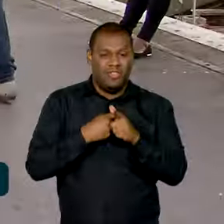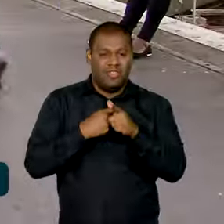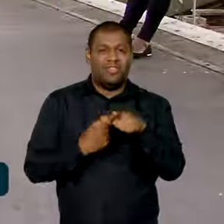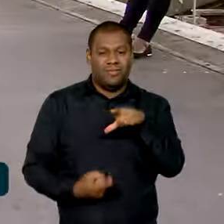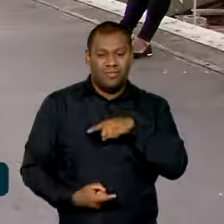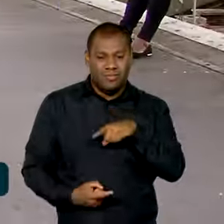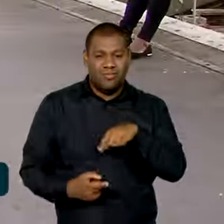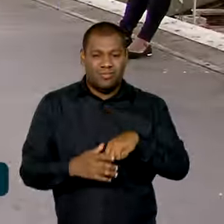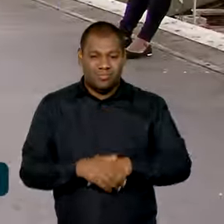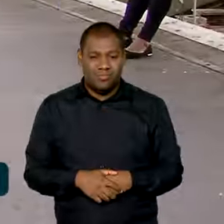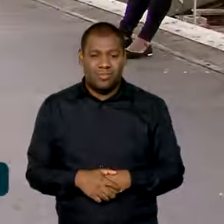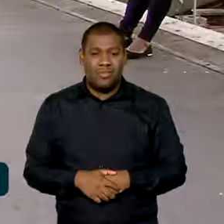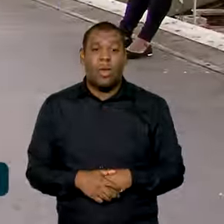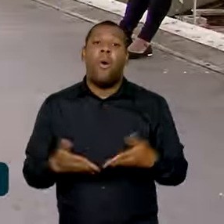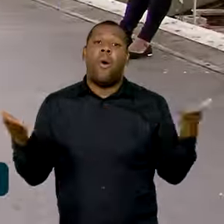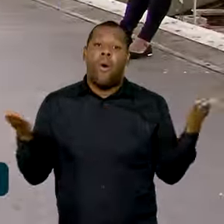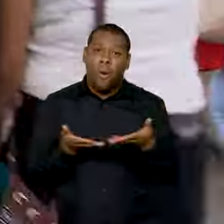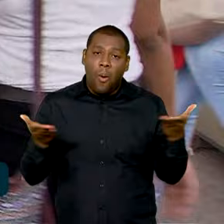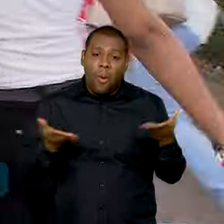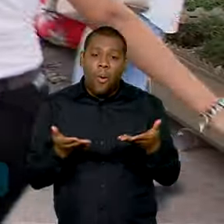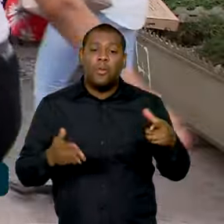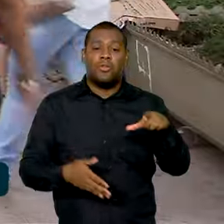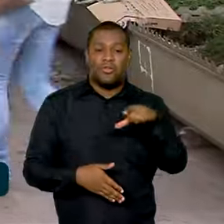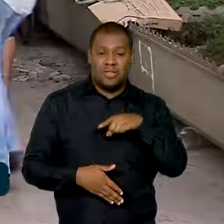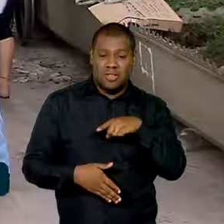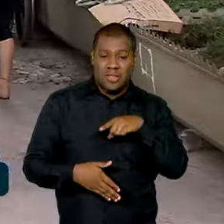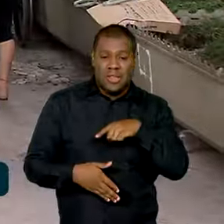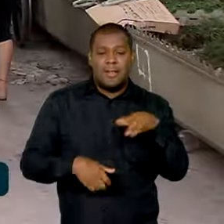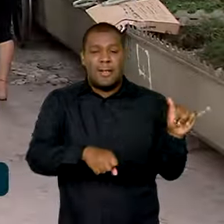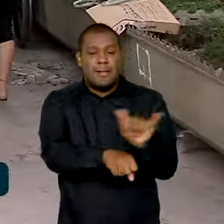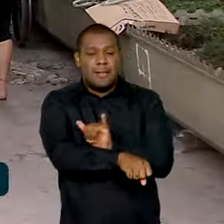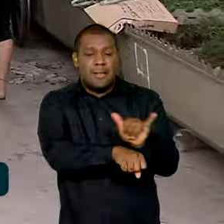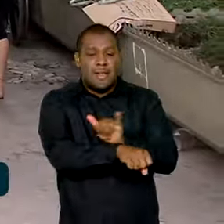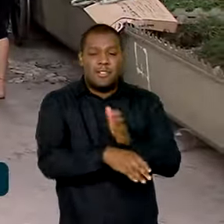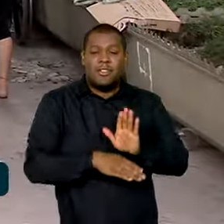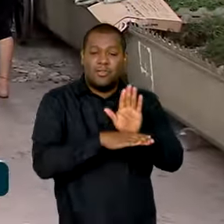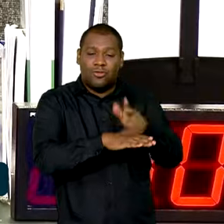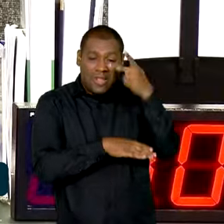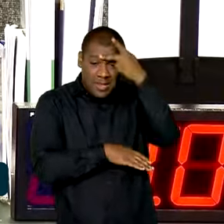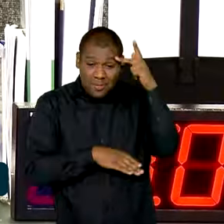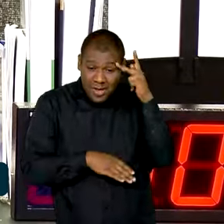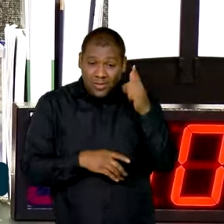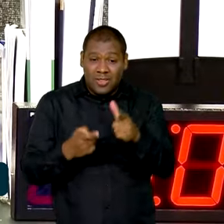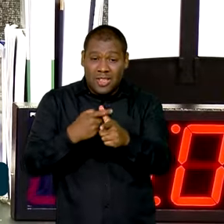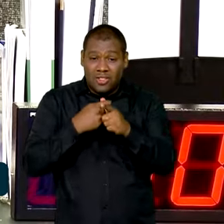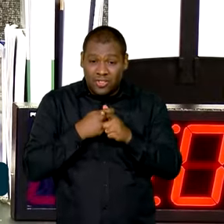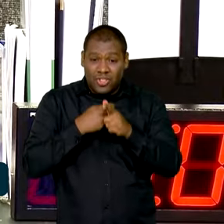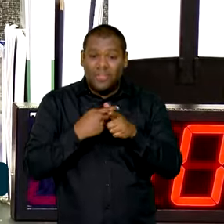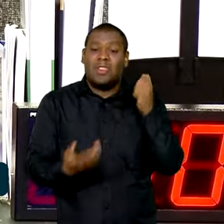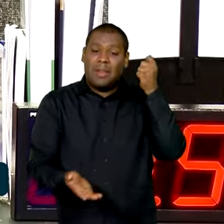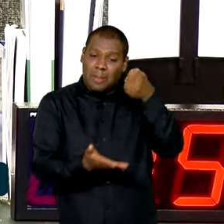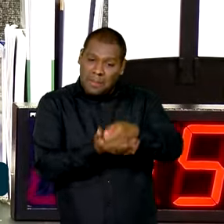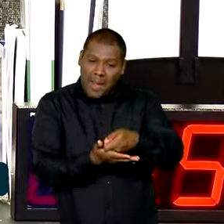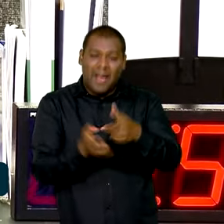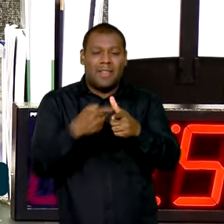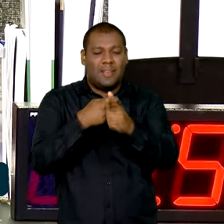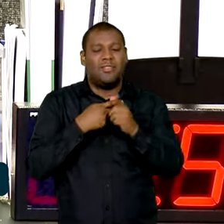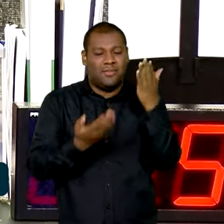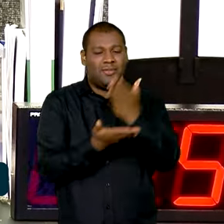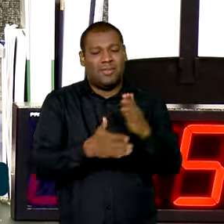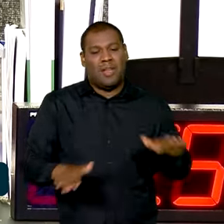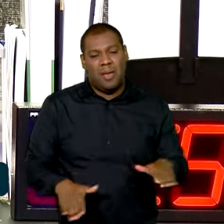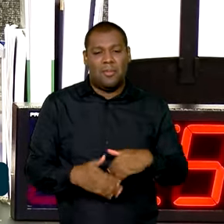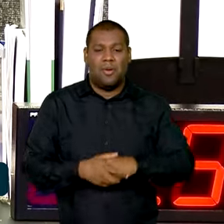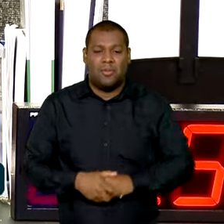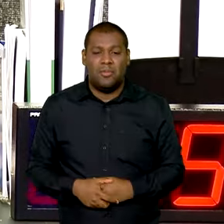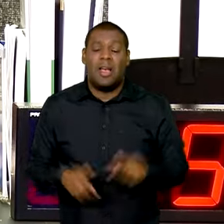Essas pessoas ganharam hoje um mecanismo legal para tentar sair da espiral de dívidas. O superendividamento é um problema relevante